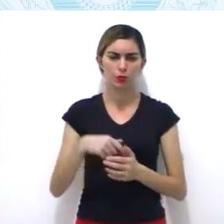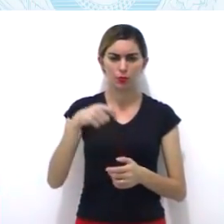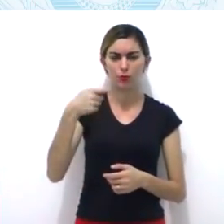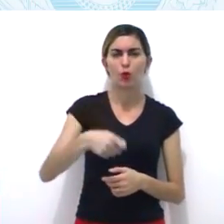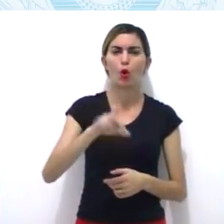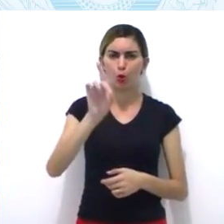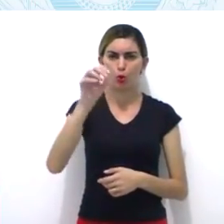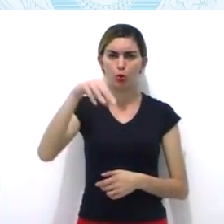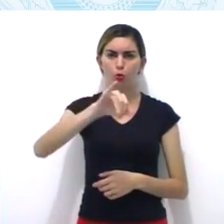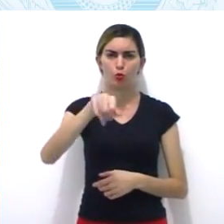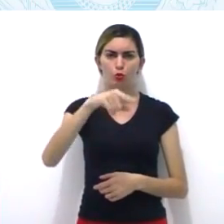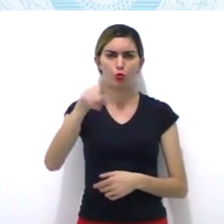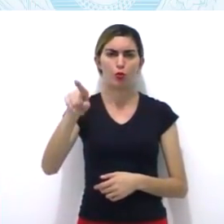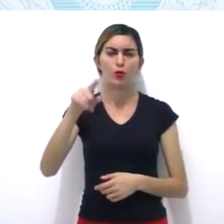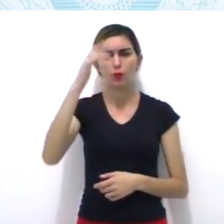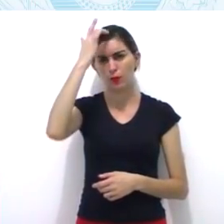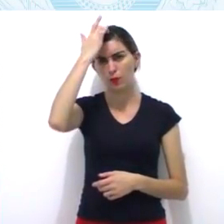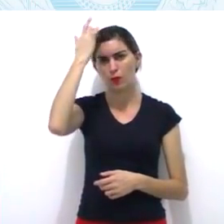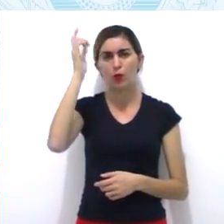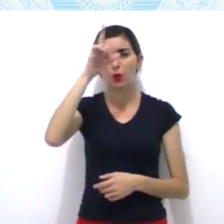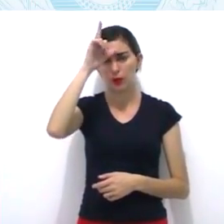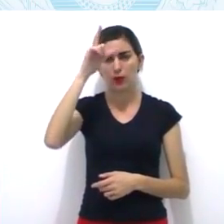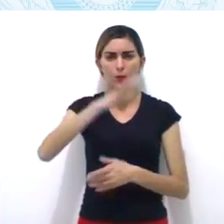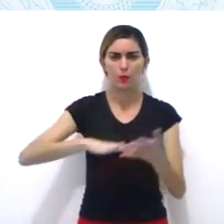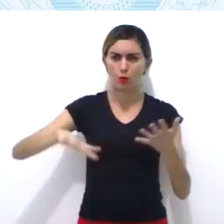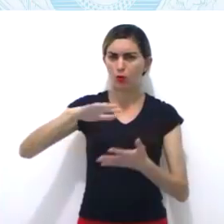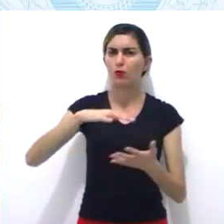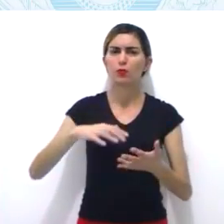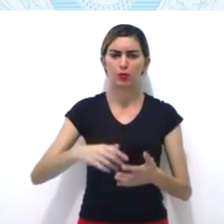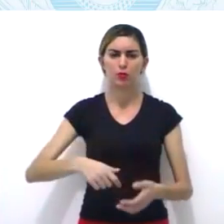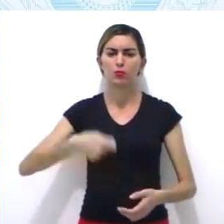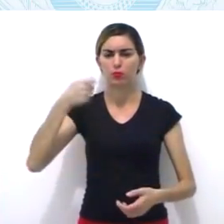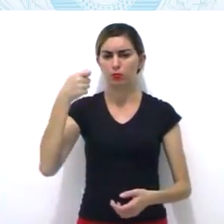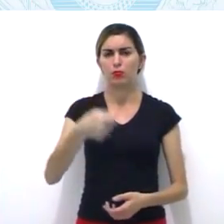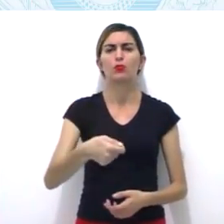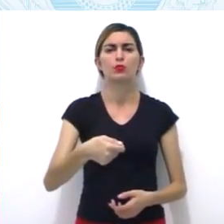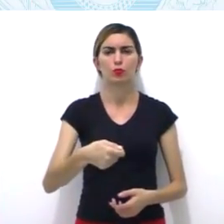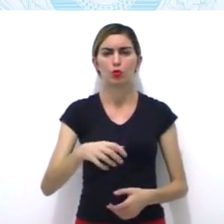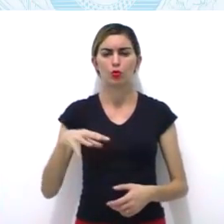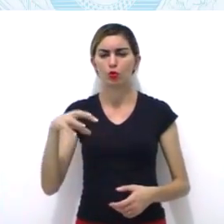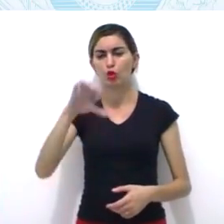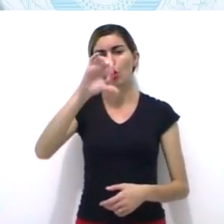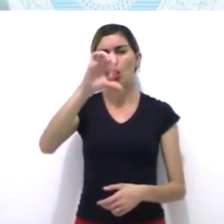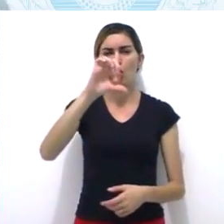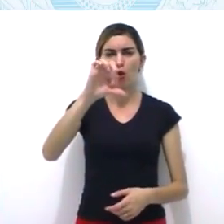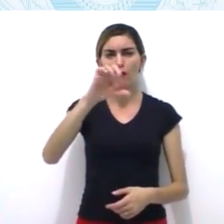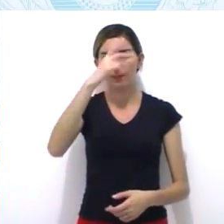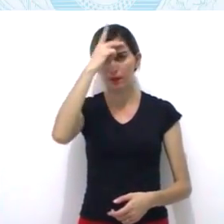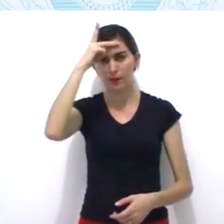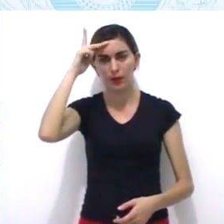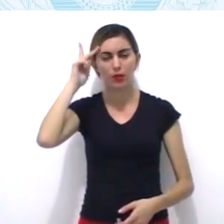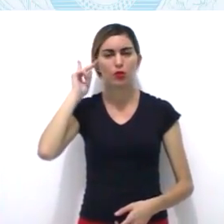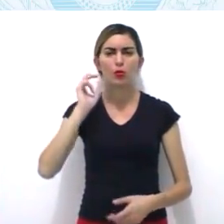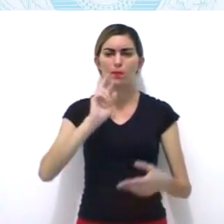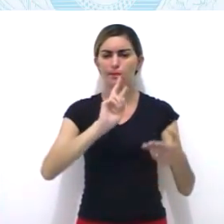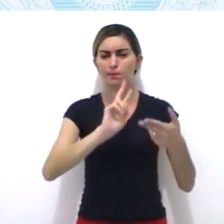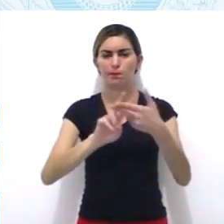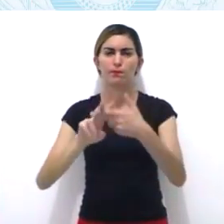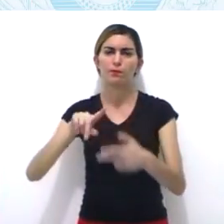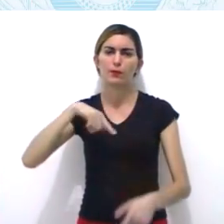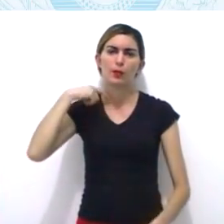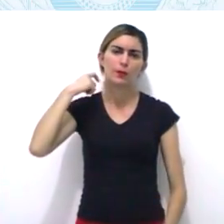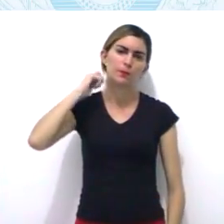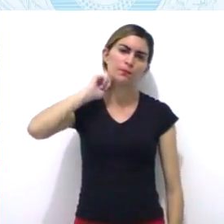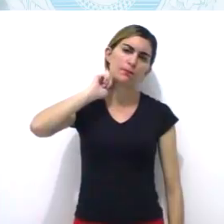foram enforcadas e outras quatro foram arcabonizadas, o que corresponde ao